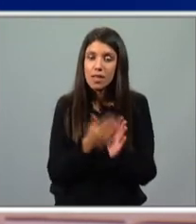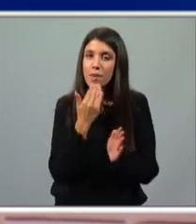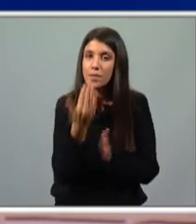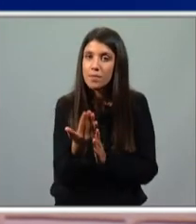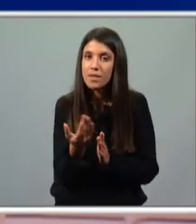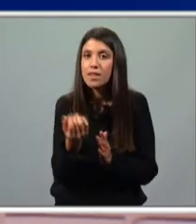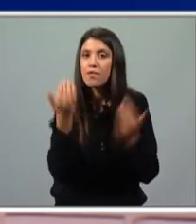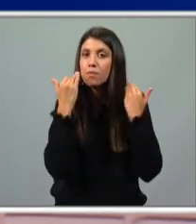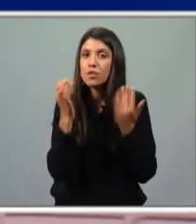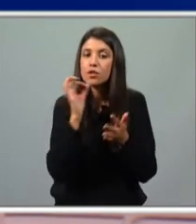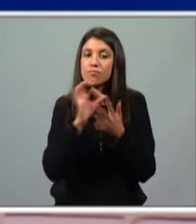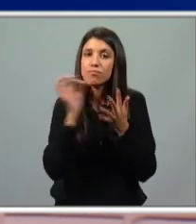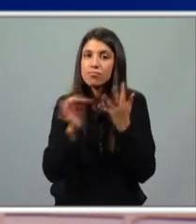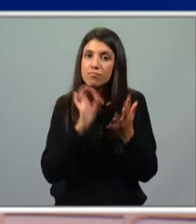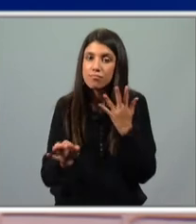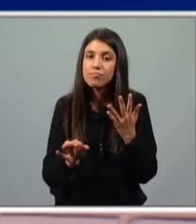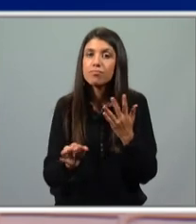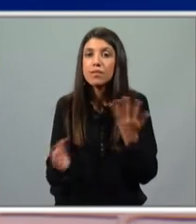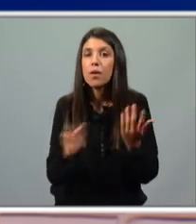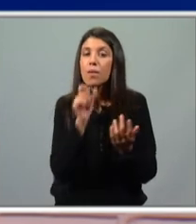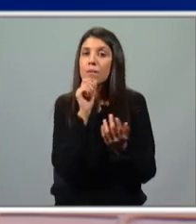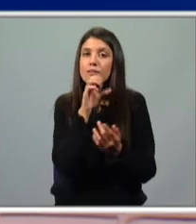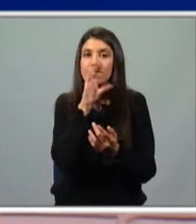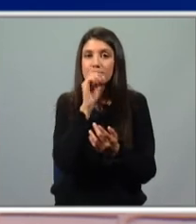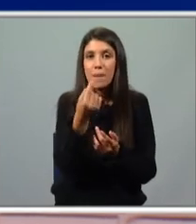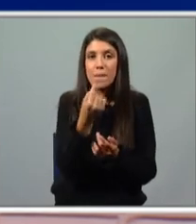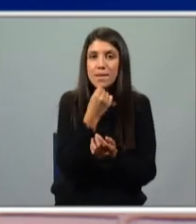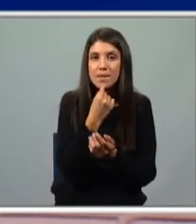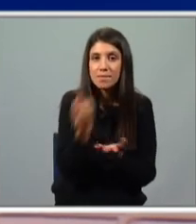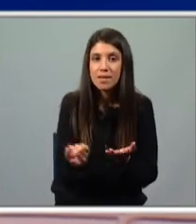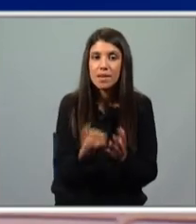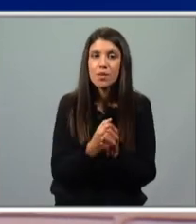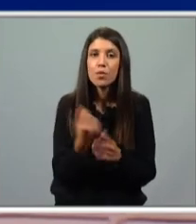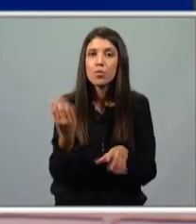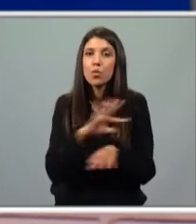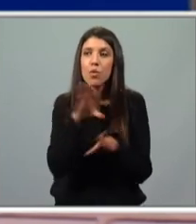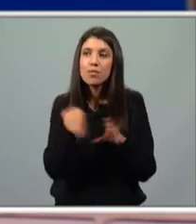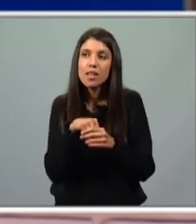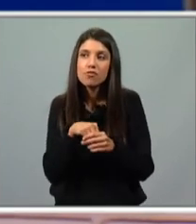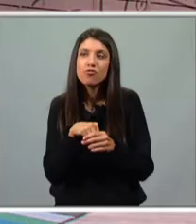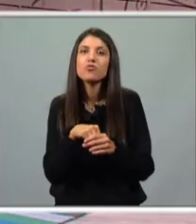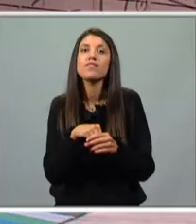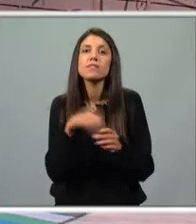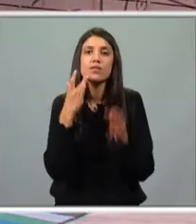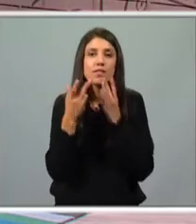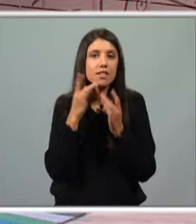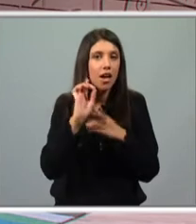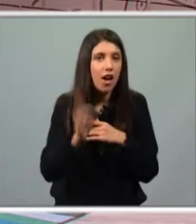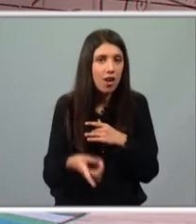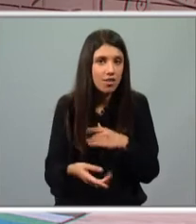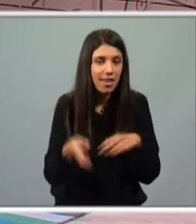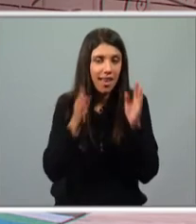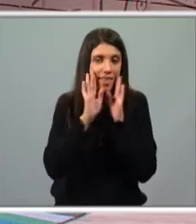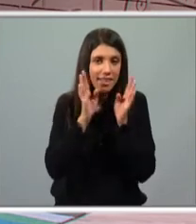informações concretas, vais ter oportunidade aqui de perceber qual é o contexto desta peça de teatro. Tenha então muita